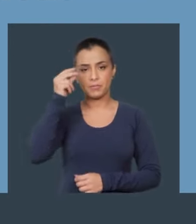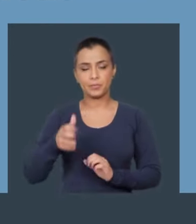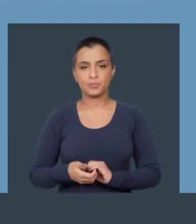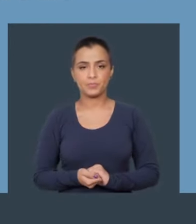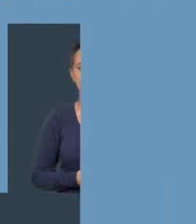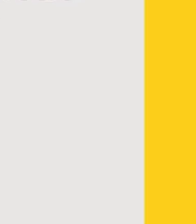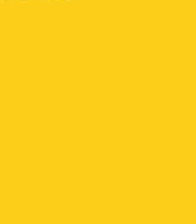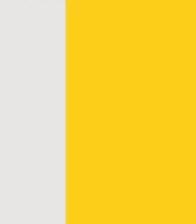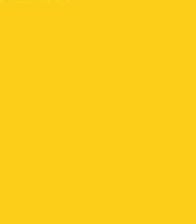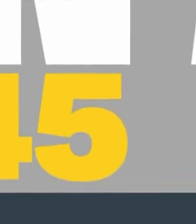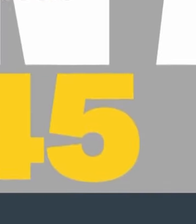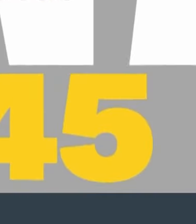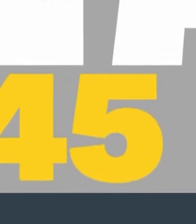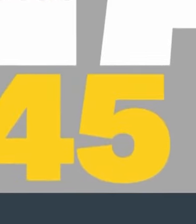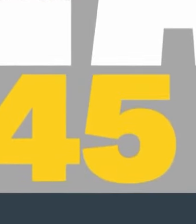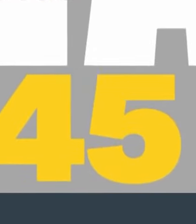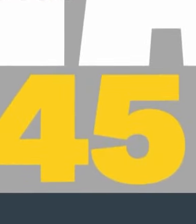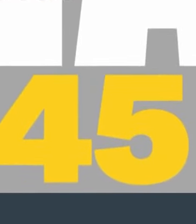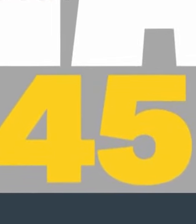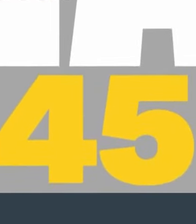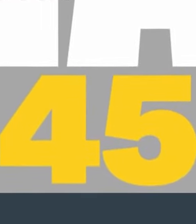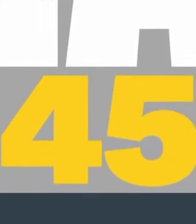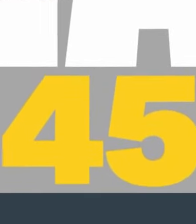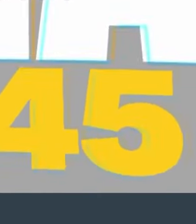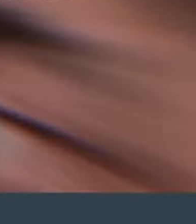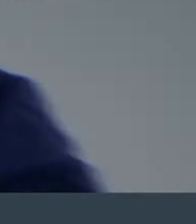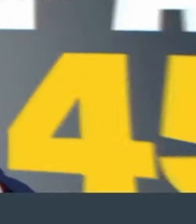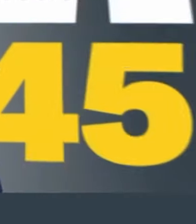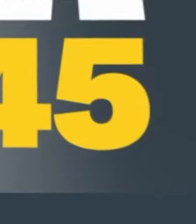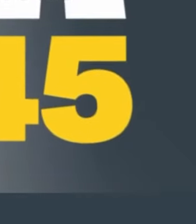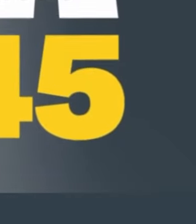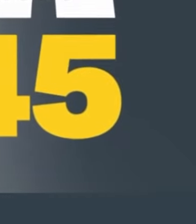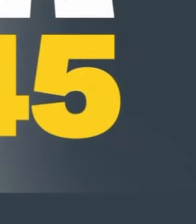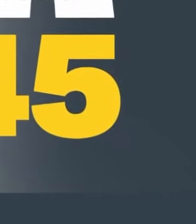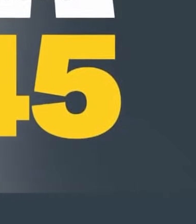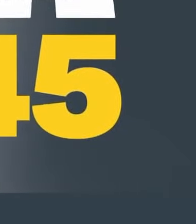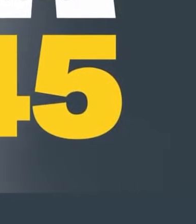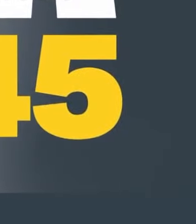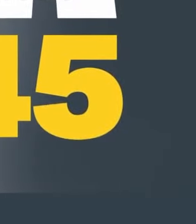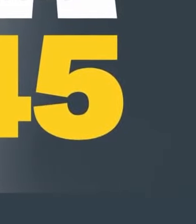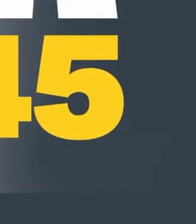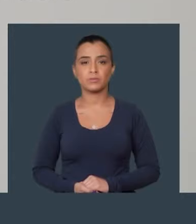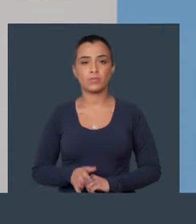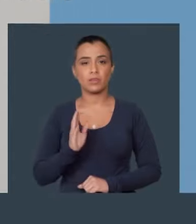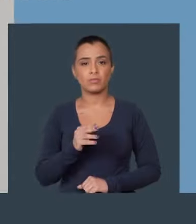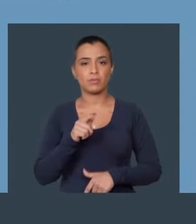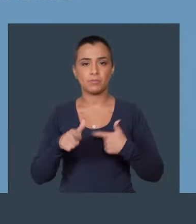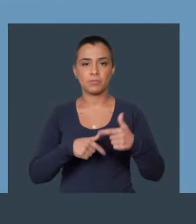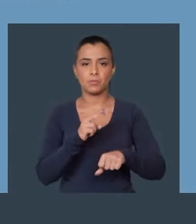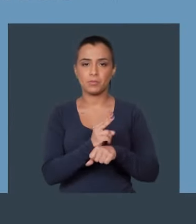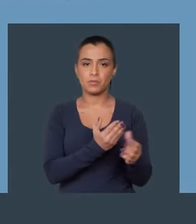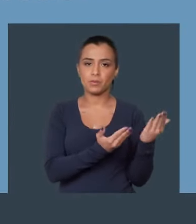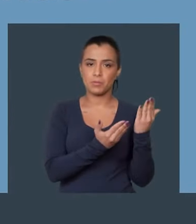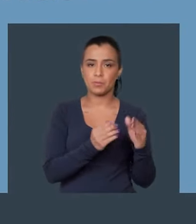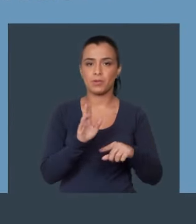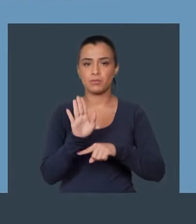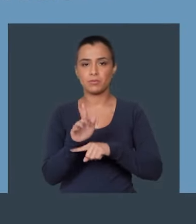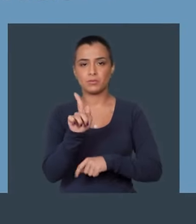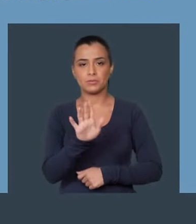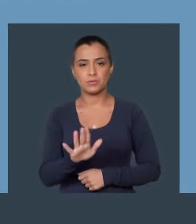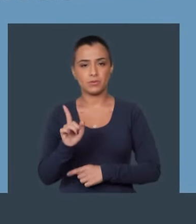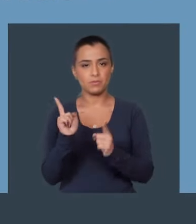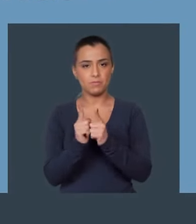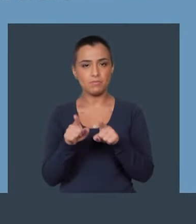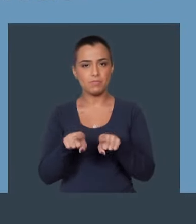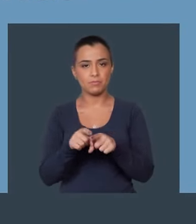da Atena prefeito. 45, 1, São Paulo, o prefeito do povão. Fui babá, auxiliar de serviços gerais,